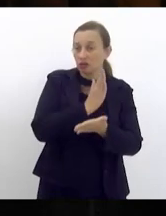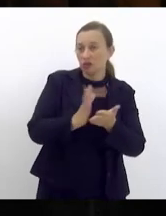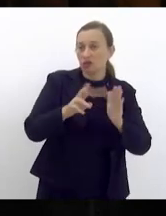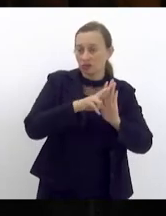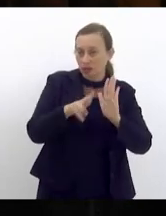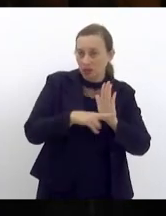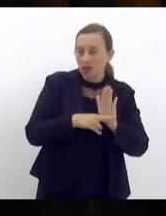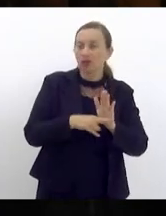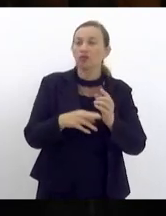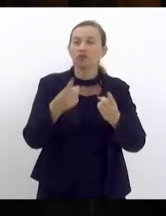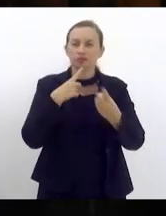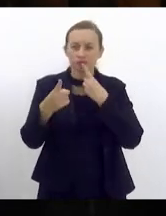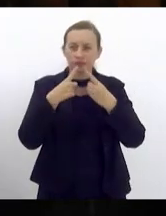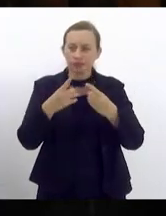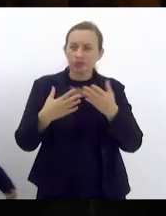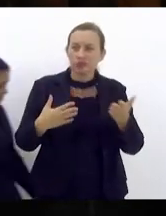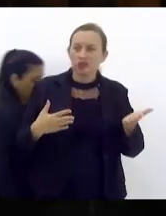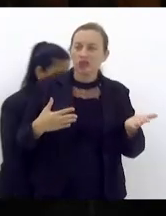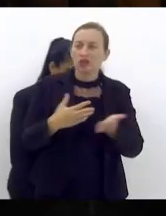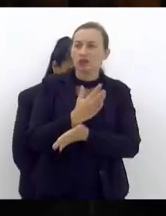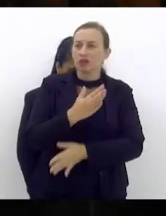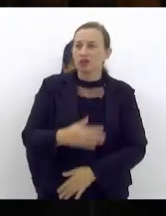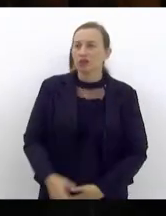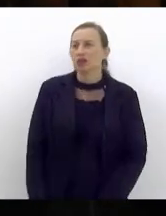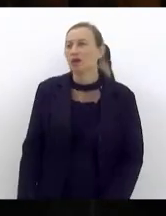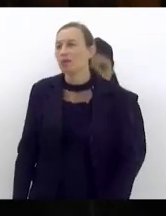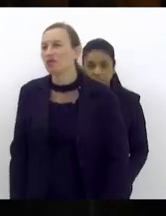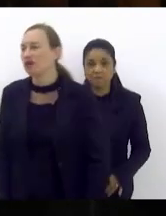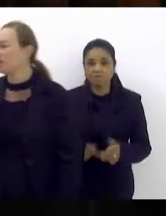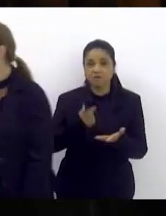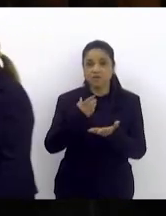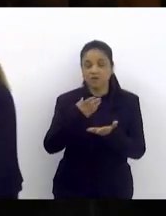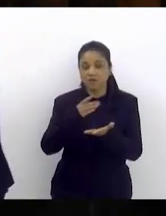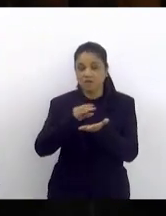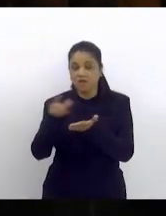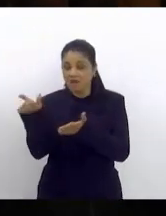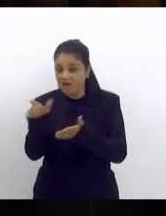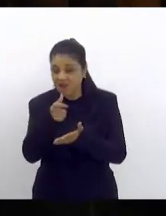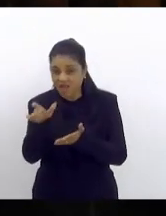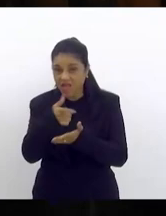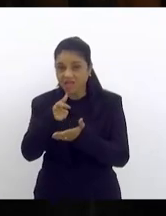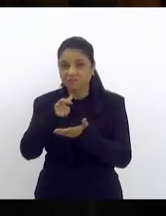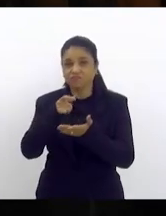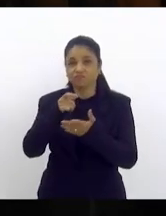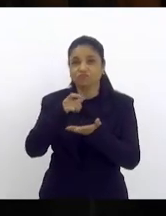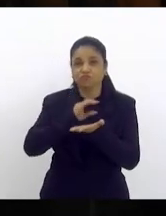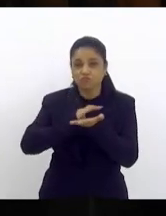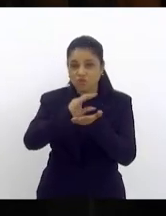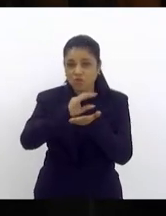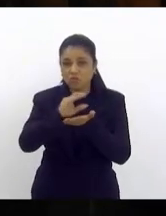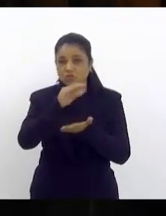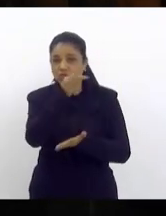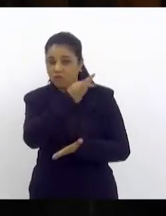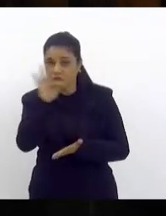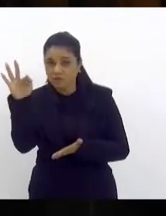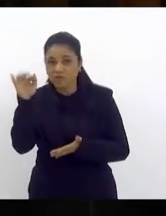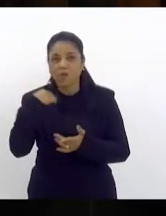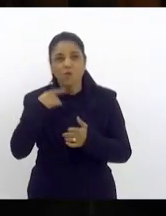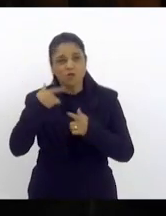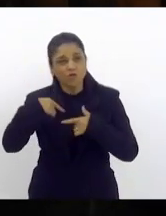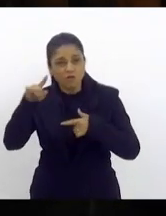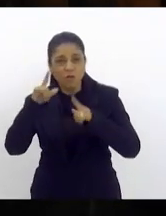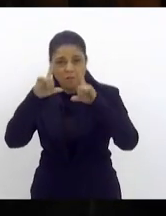discutidas e aprovadas para que as linhas de crédito para que os recursos federais estivem em Brasília